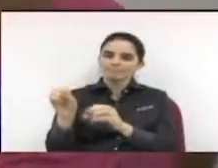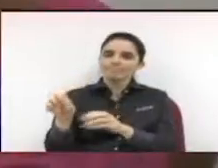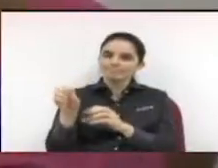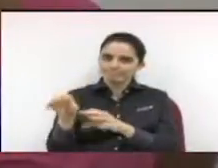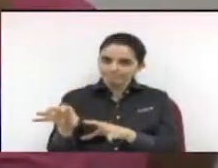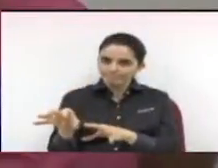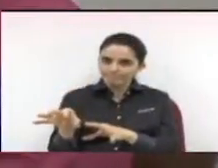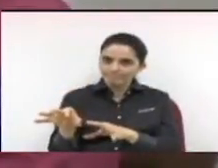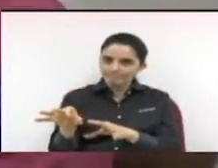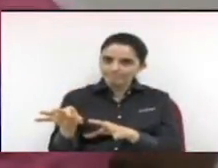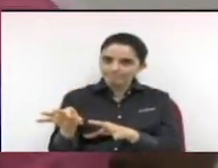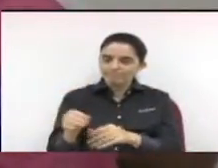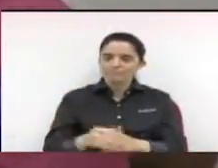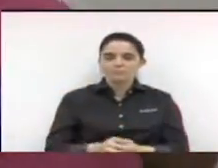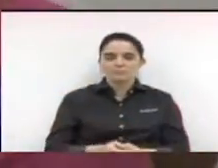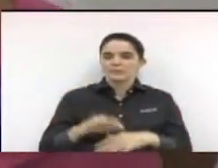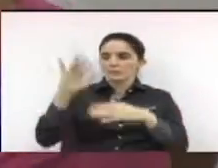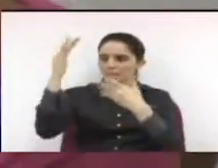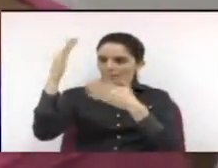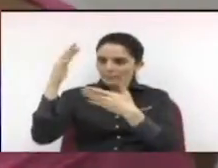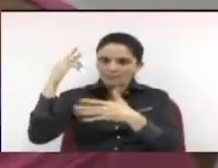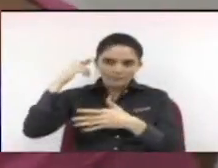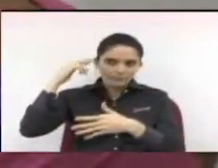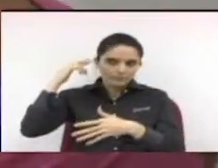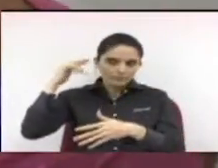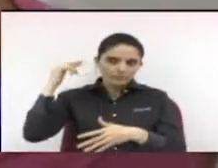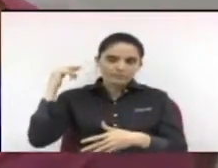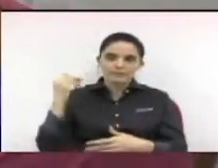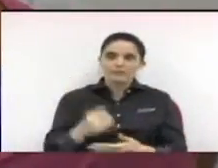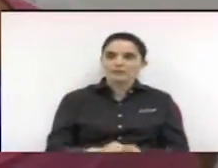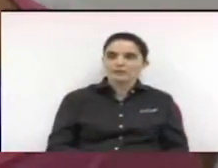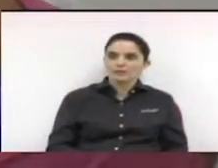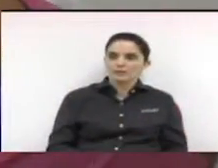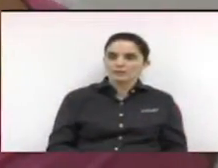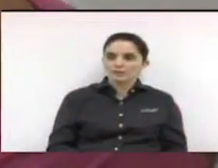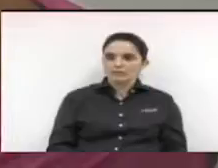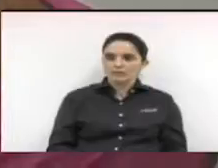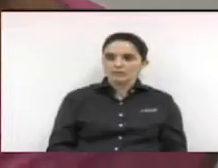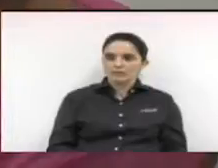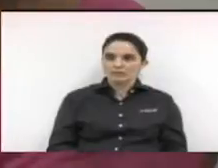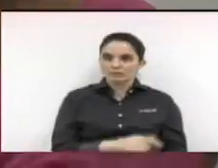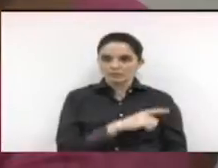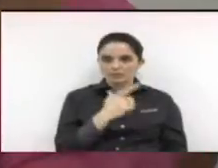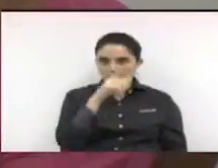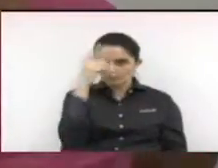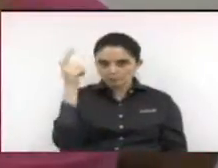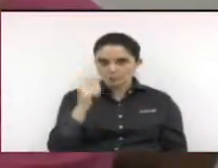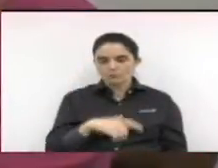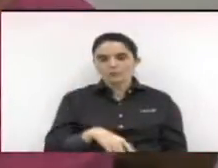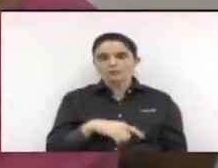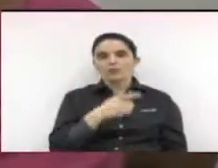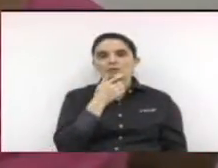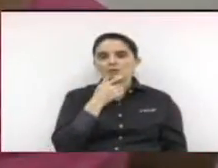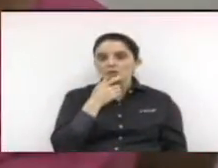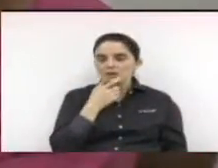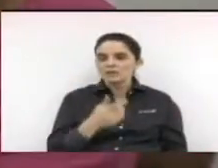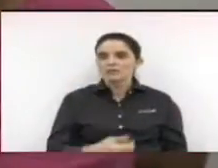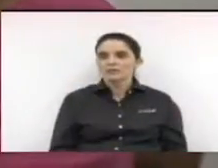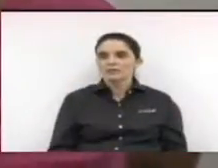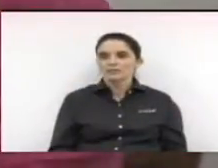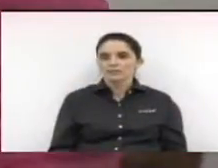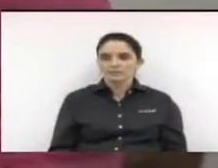parabéns ao vereador Ronei parabéns ao vereador Wilson Serqueira ao vereador Aloysio ao vereador a Erika que